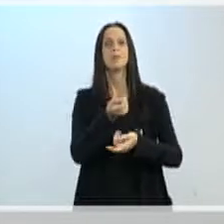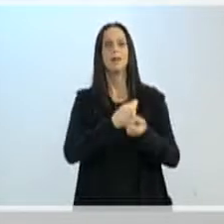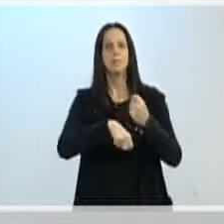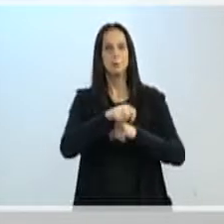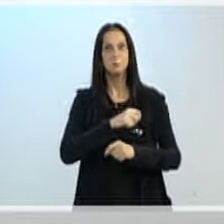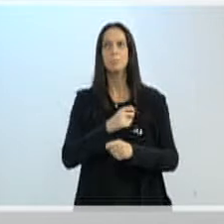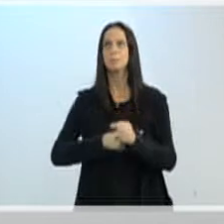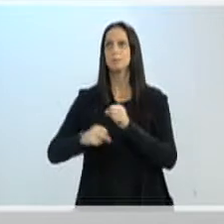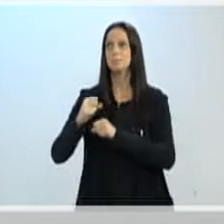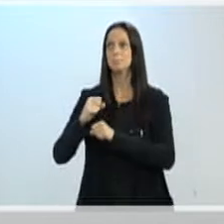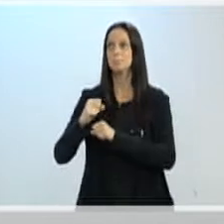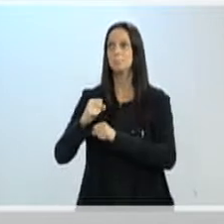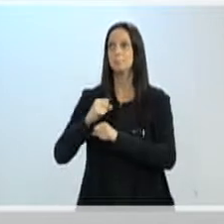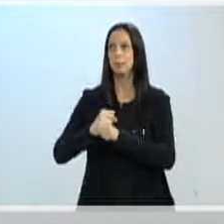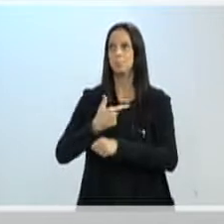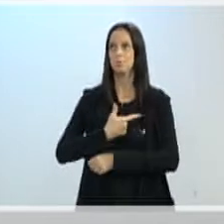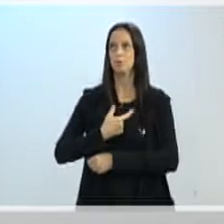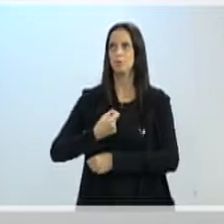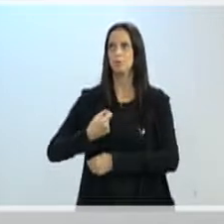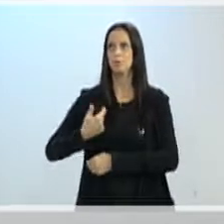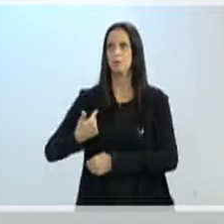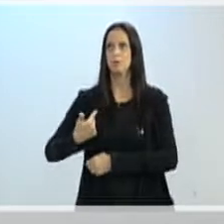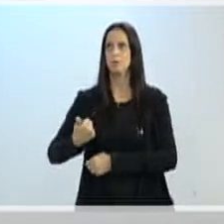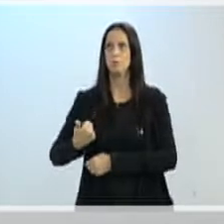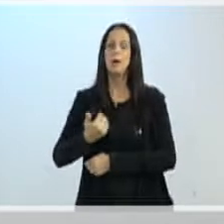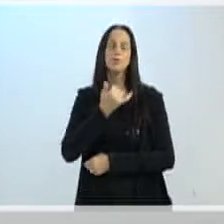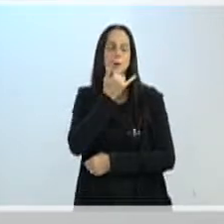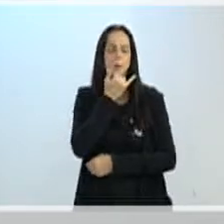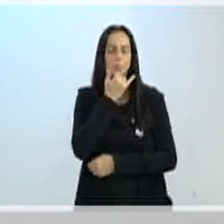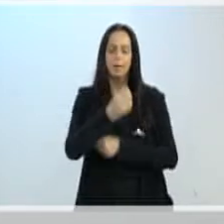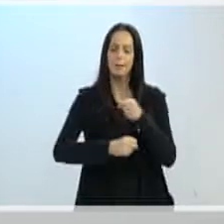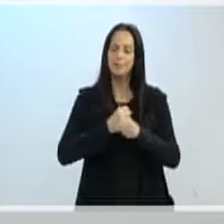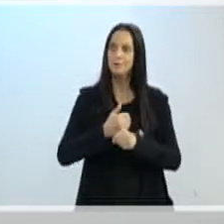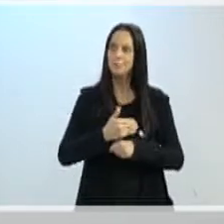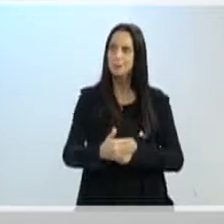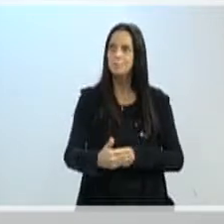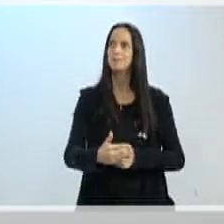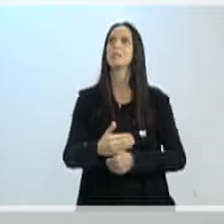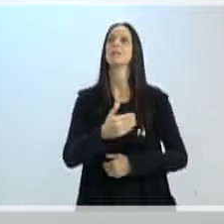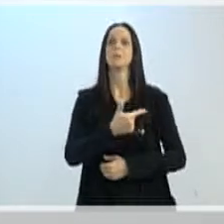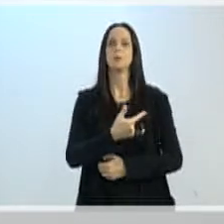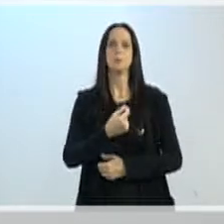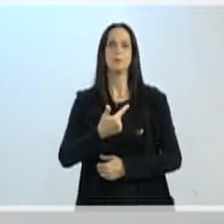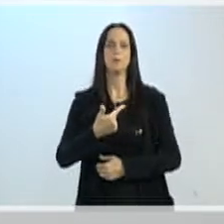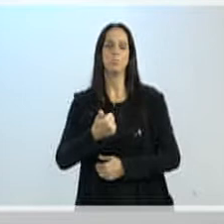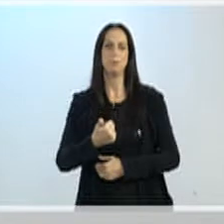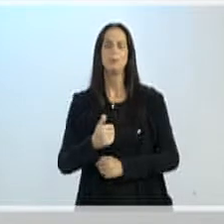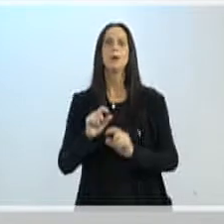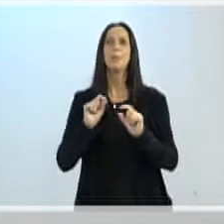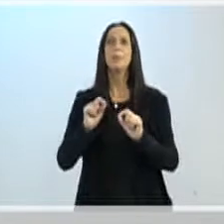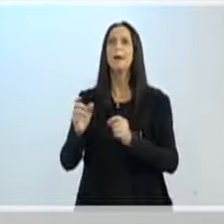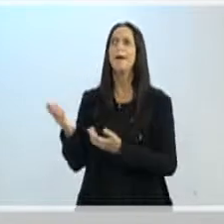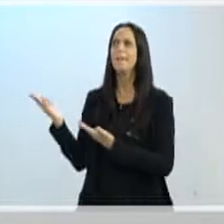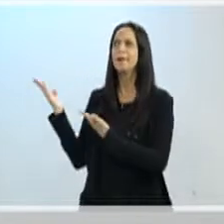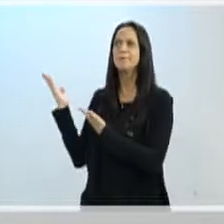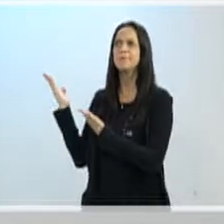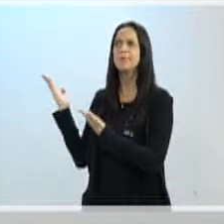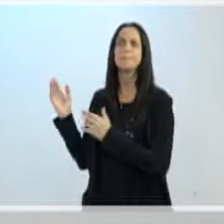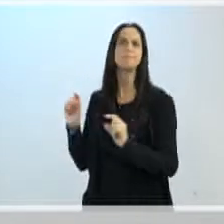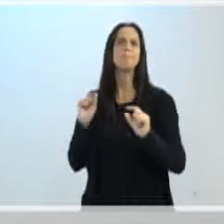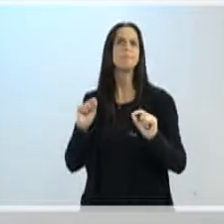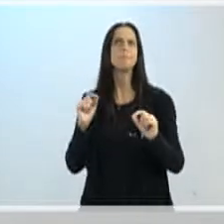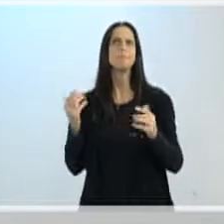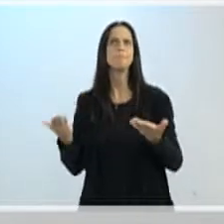e quero deixar aqui um alerta nesse início, que esse parecer não é